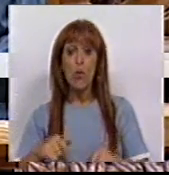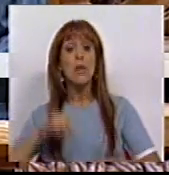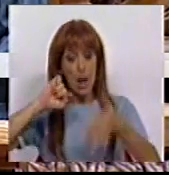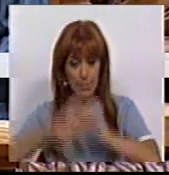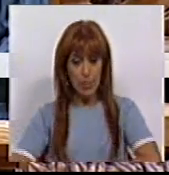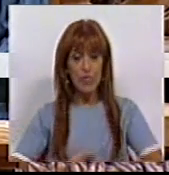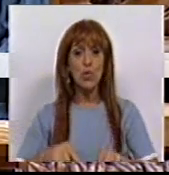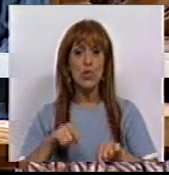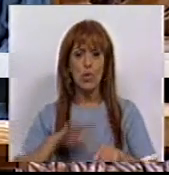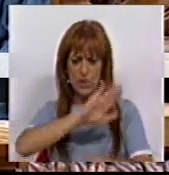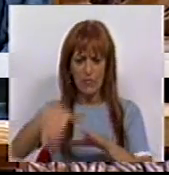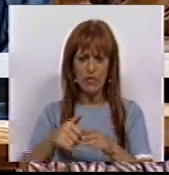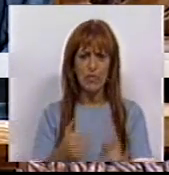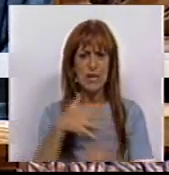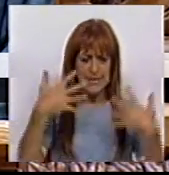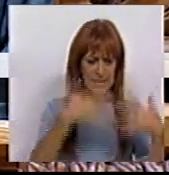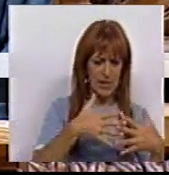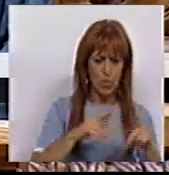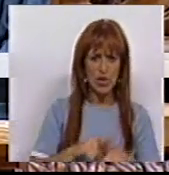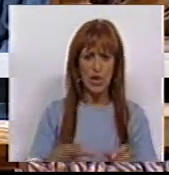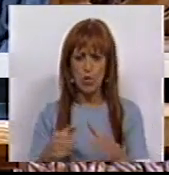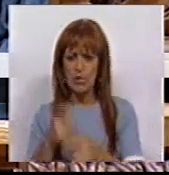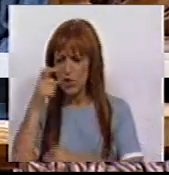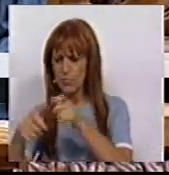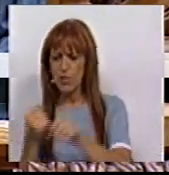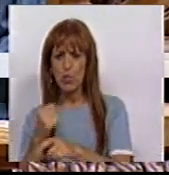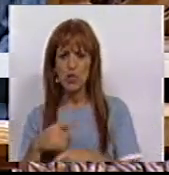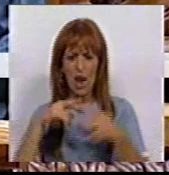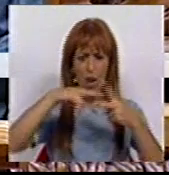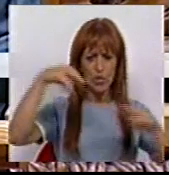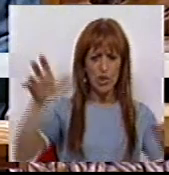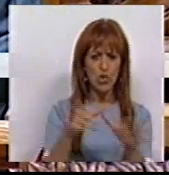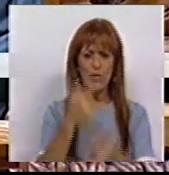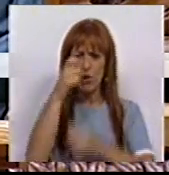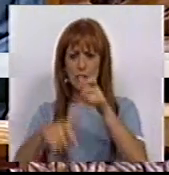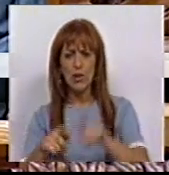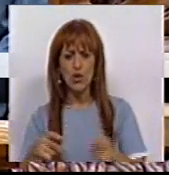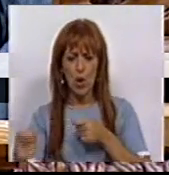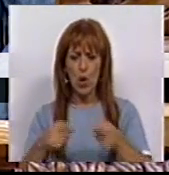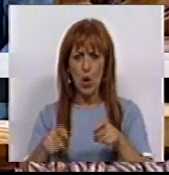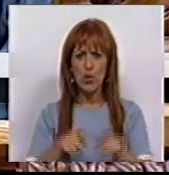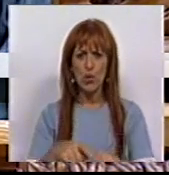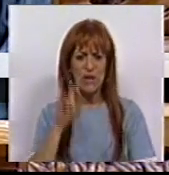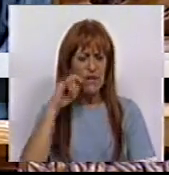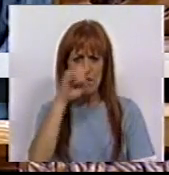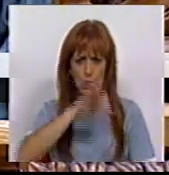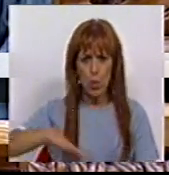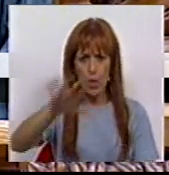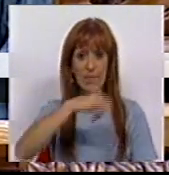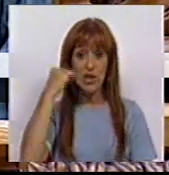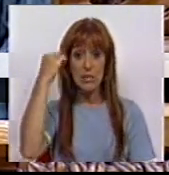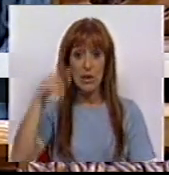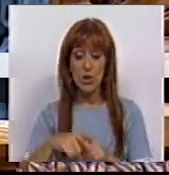aprofundada, com o envolvimento de sindicatos e comissões de trabalhadores, autarcas, comissões de utentes, organizações de defesa do ambiente,